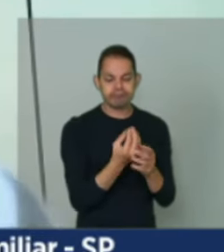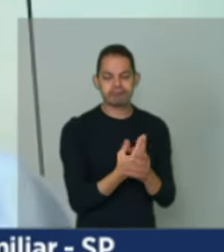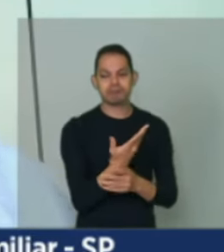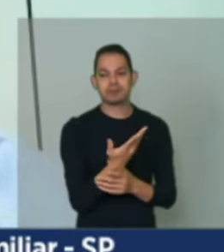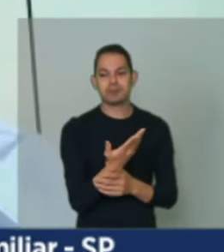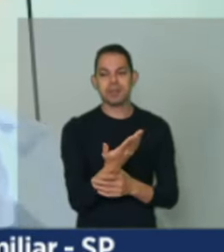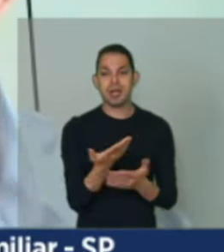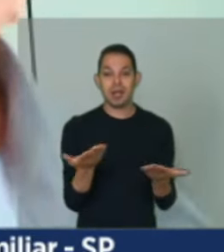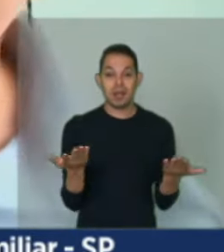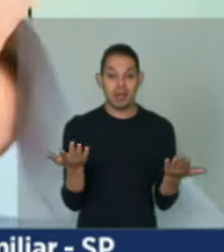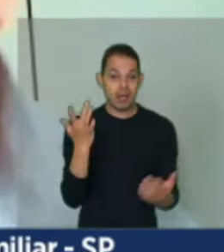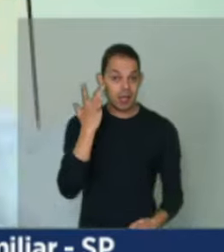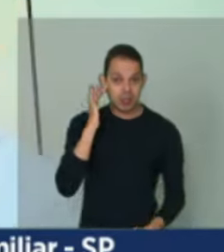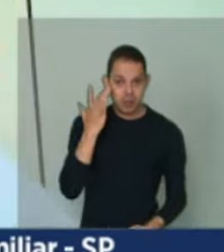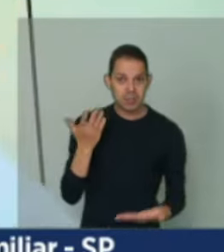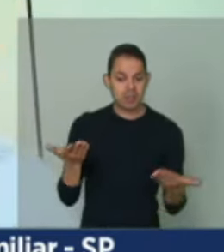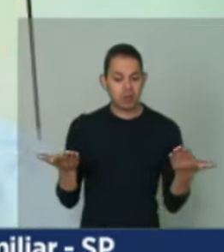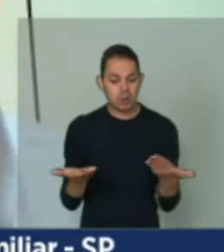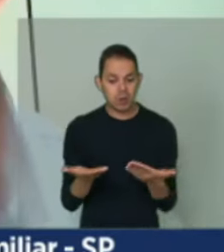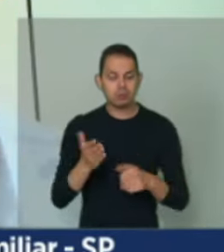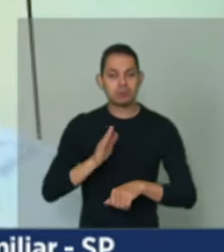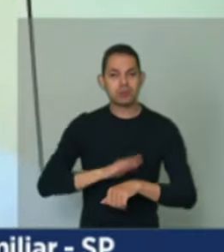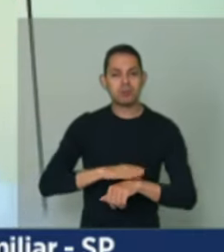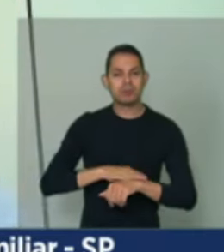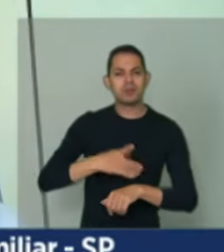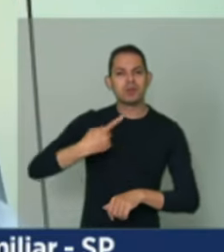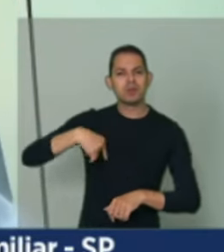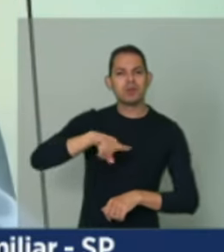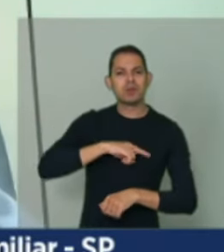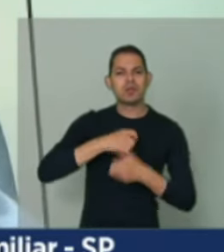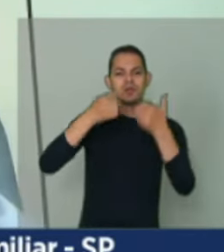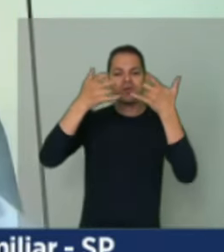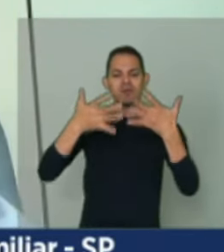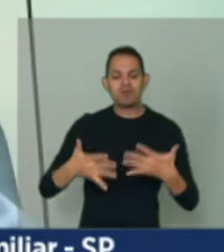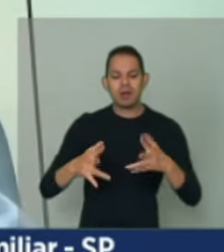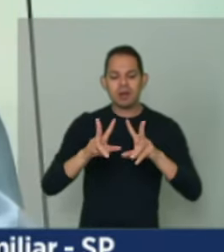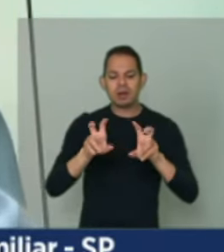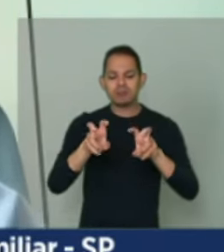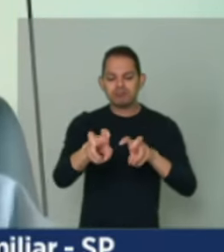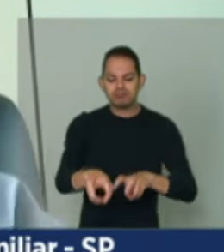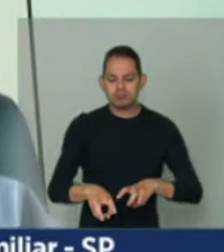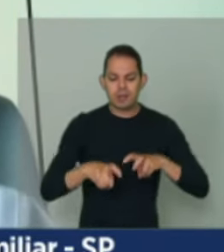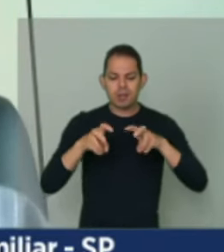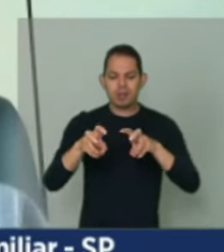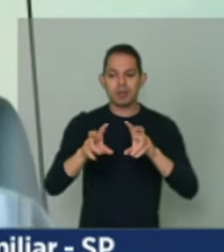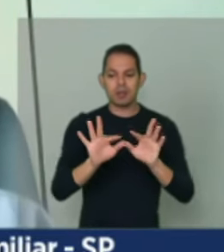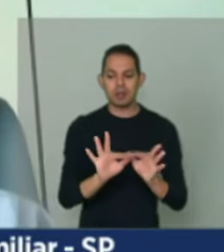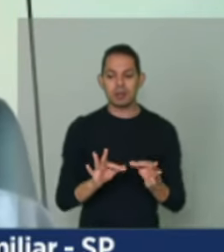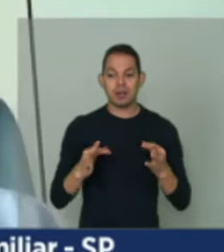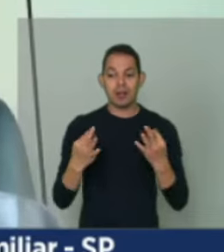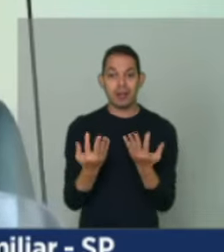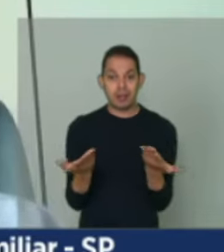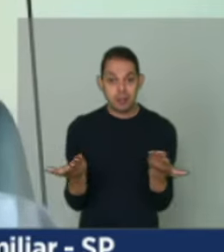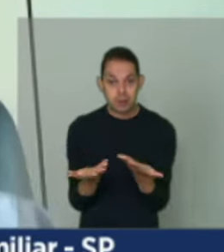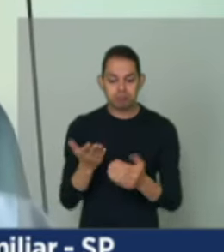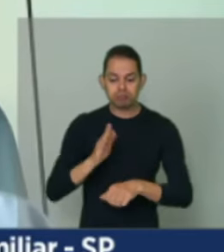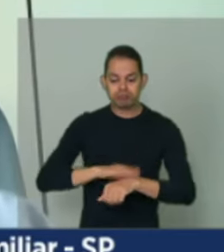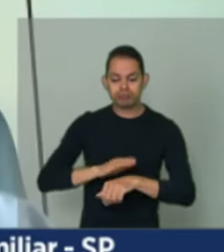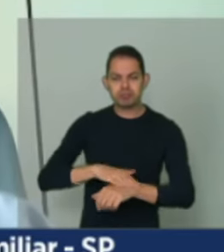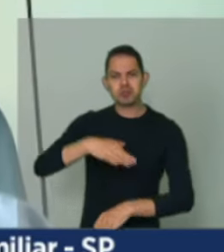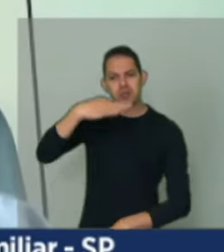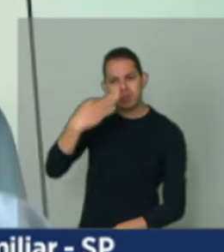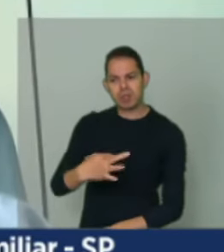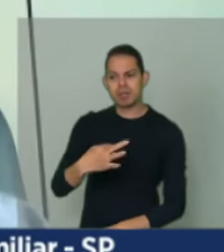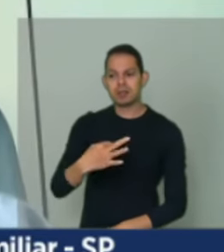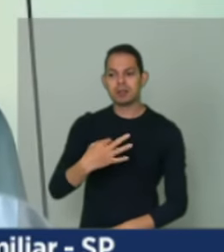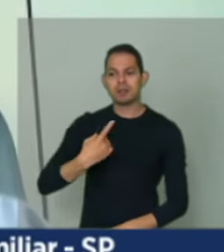é um momento, quando a gente fala em agricultora familiar, esse é um momento certo que a gente traz para